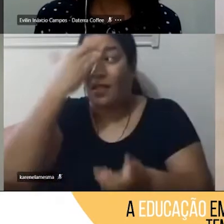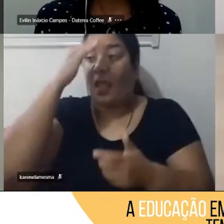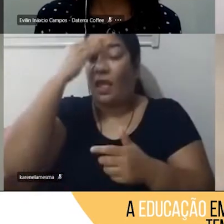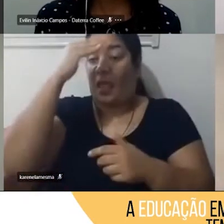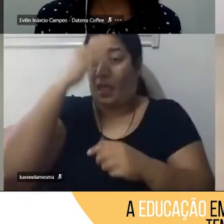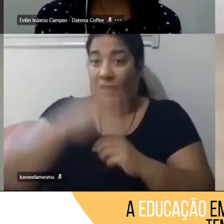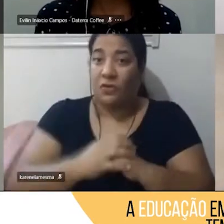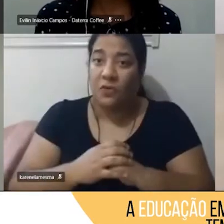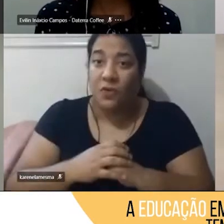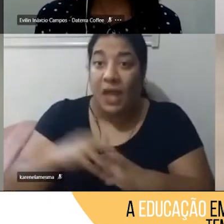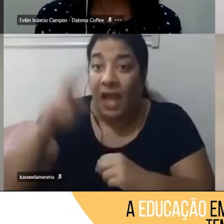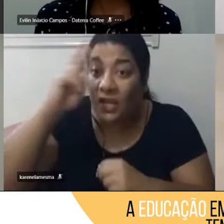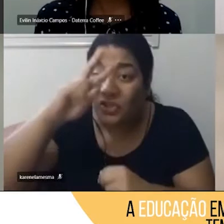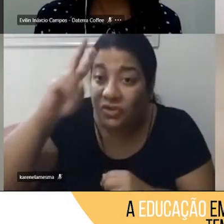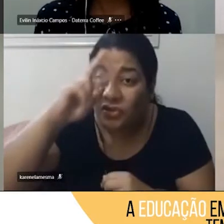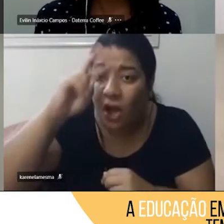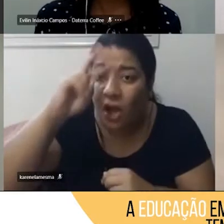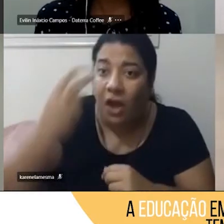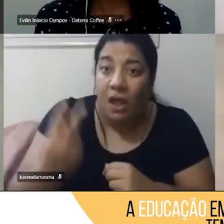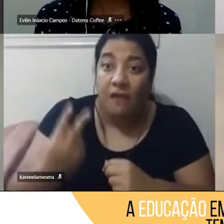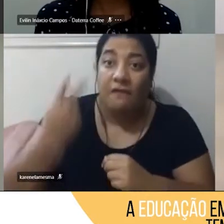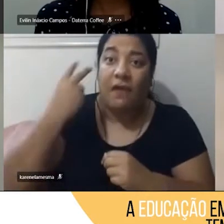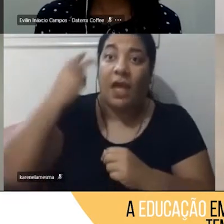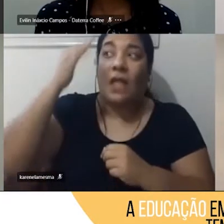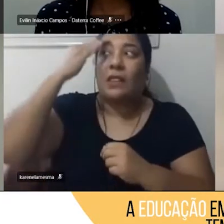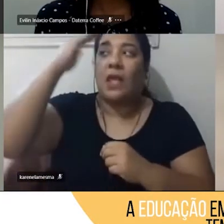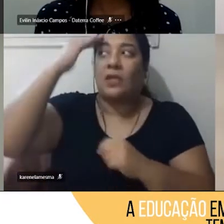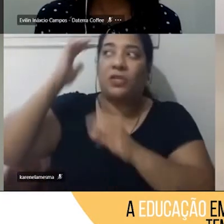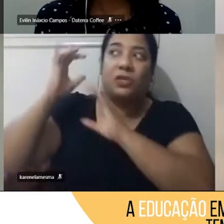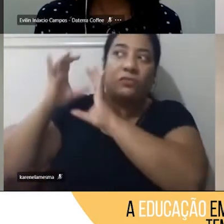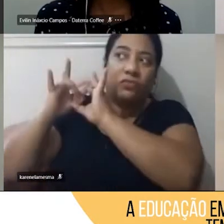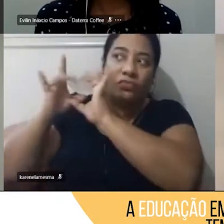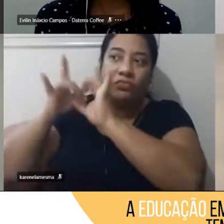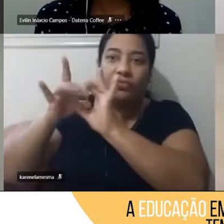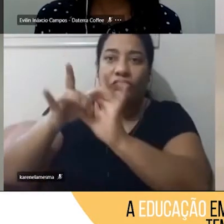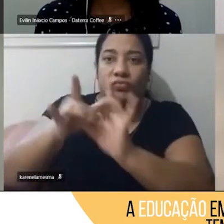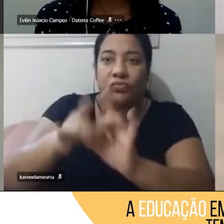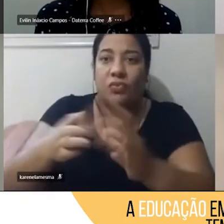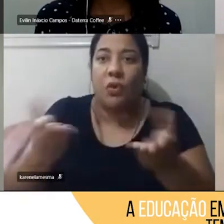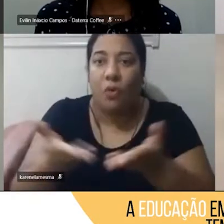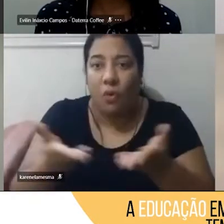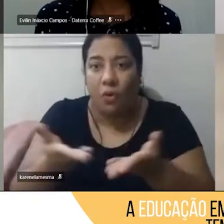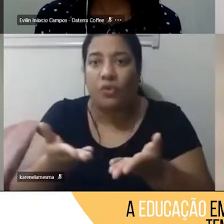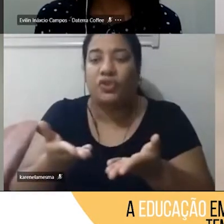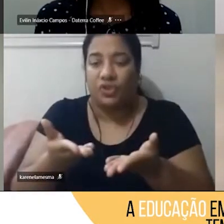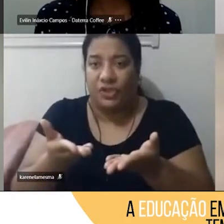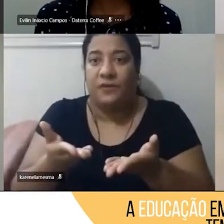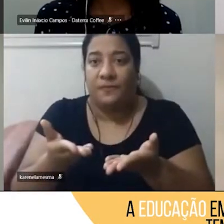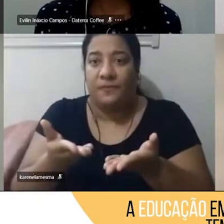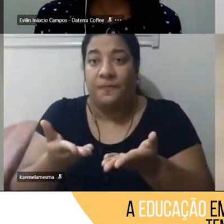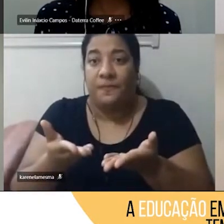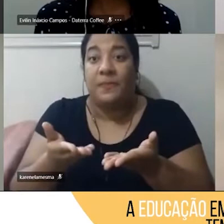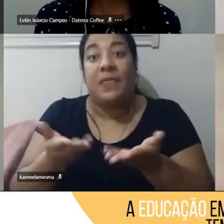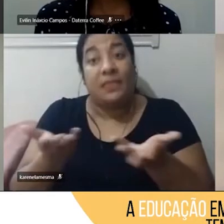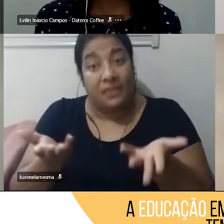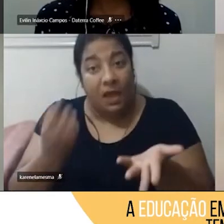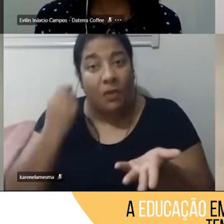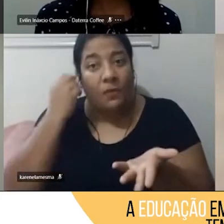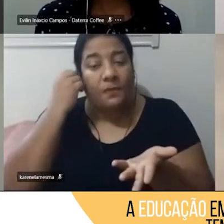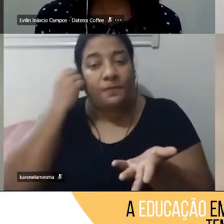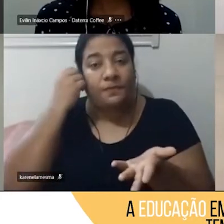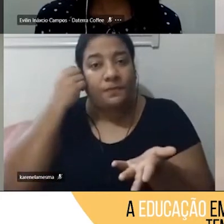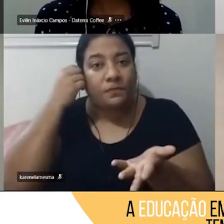história e consigo significar todos esses conteúdos e significar o que a gente vive hoje, então é